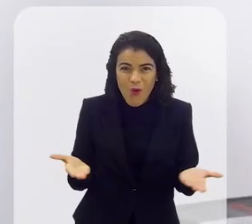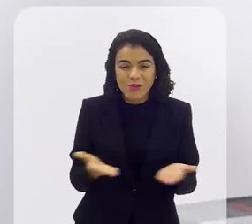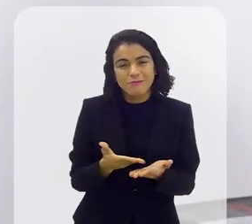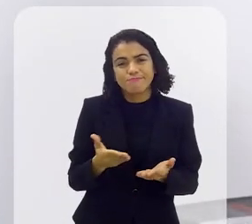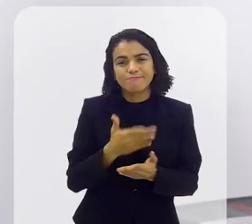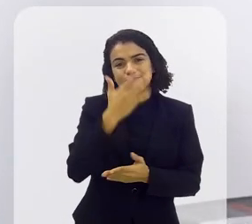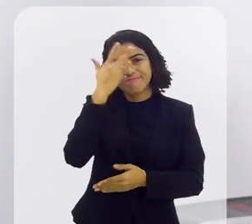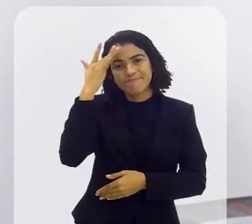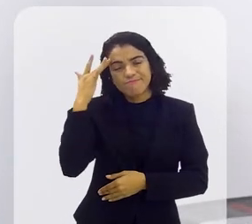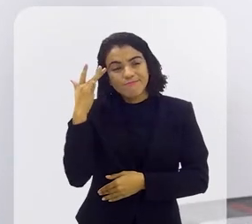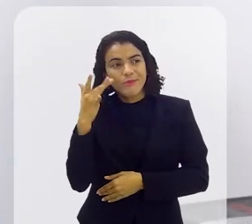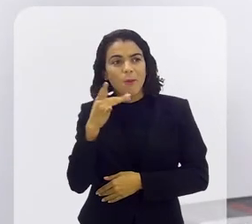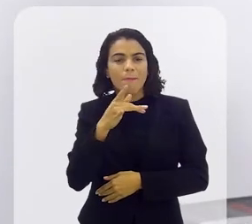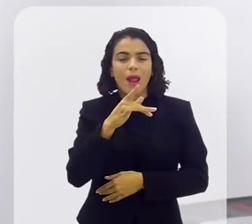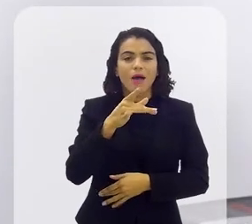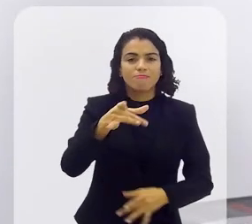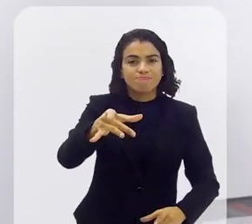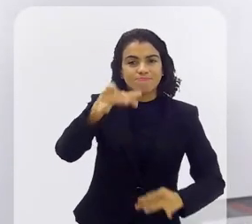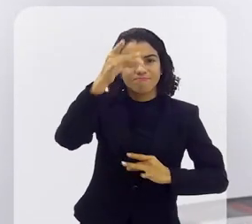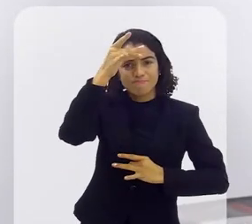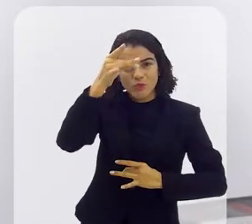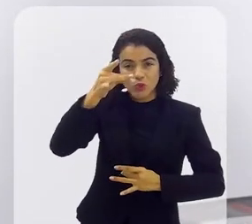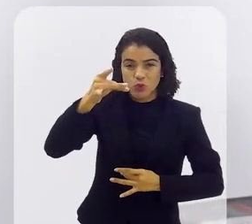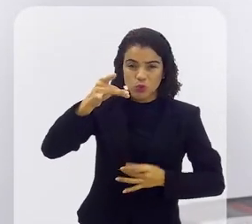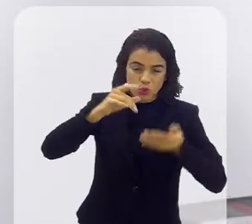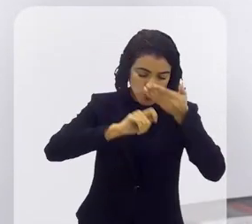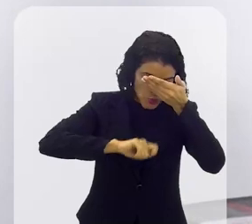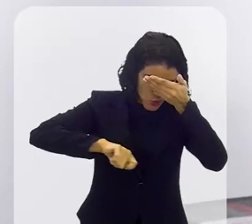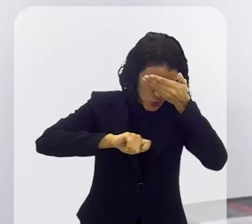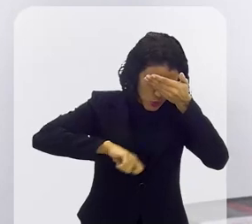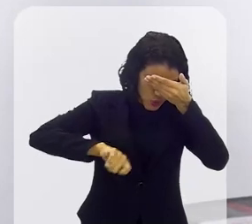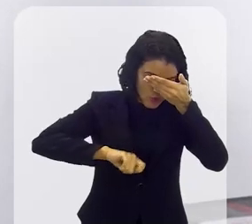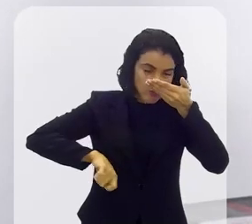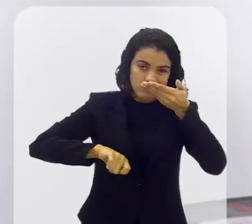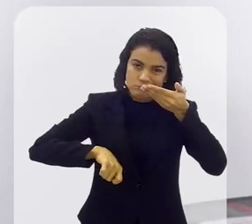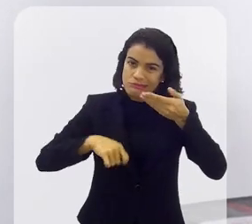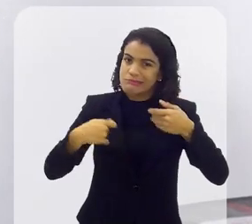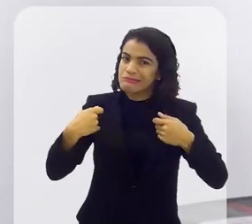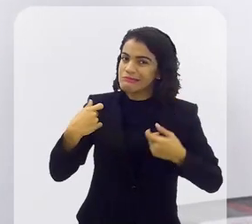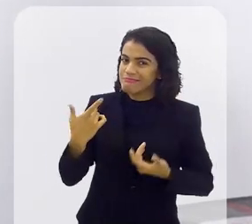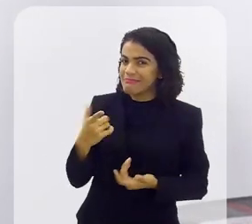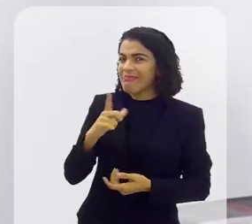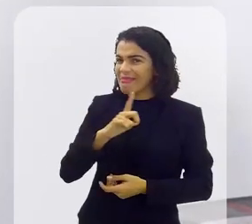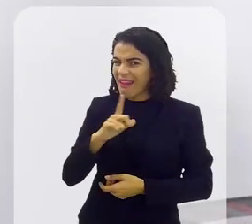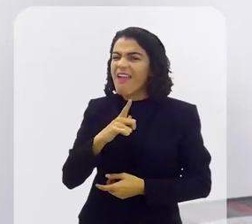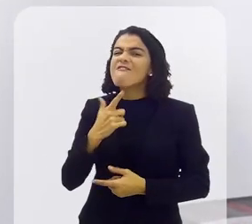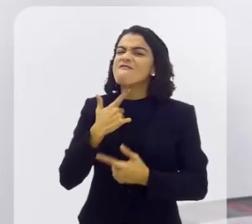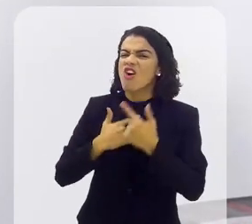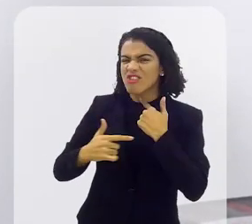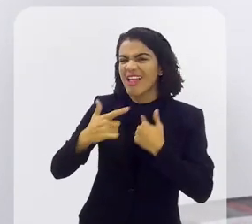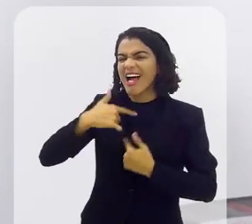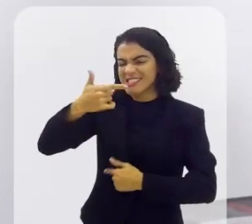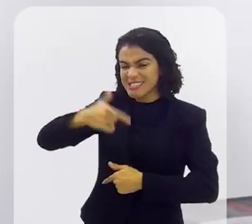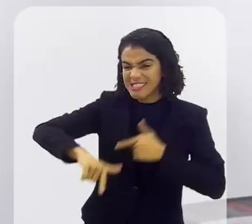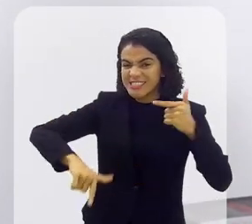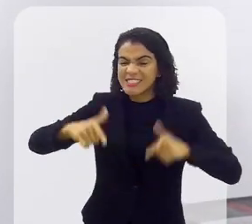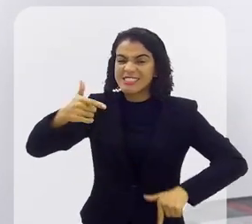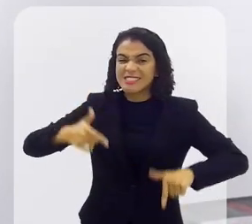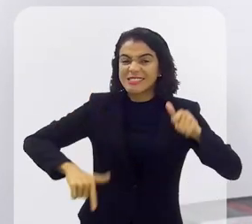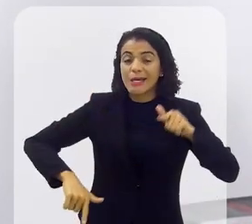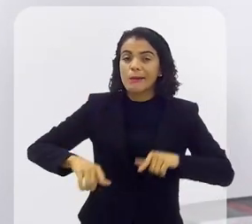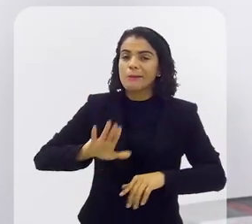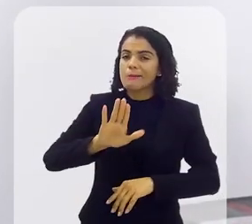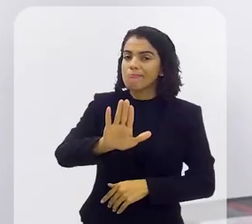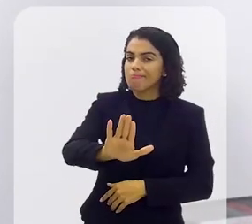hoje encontrar alguém para fazer o Chico eu acho que eu acho que você tem até vontade de se fazer mais um